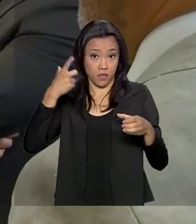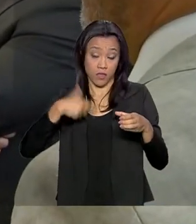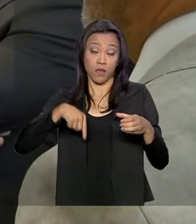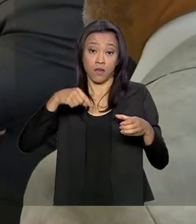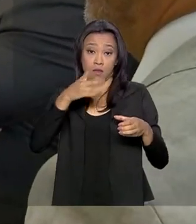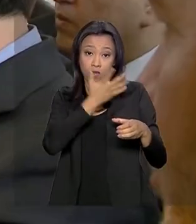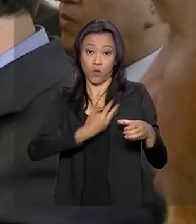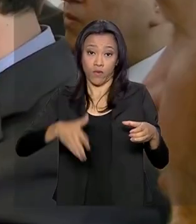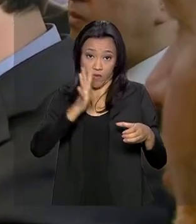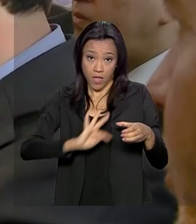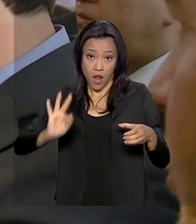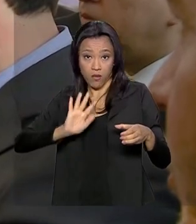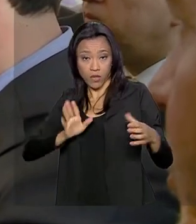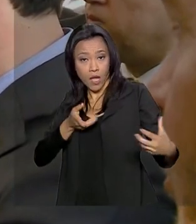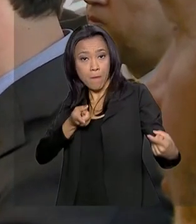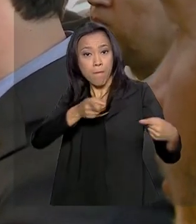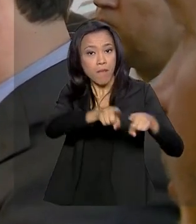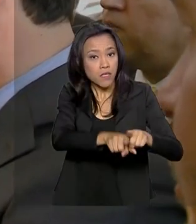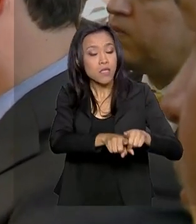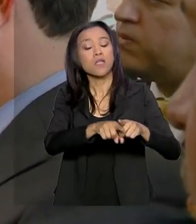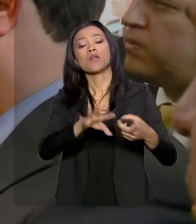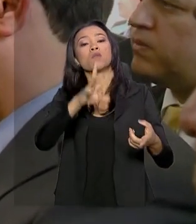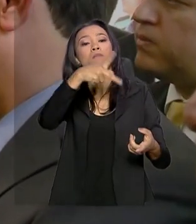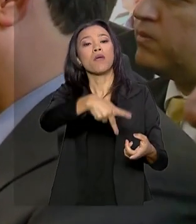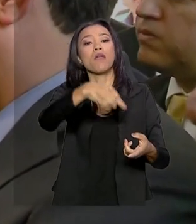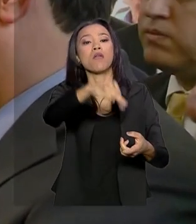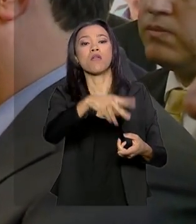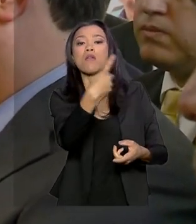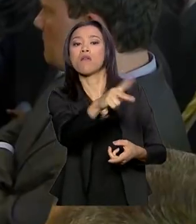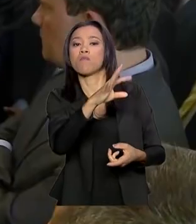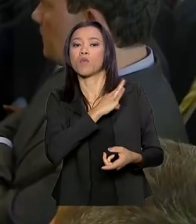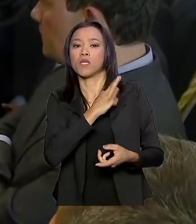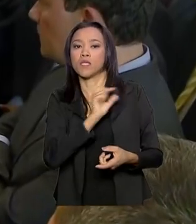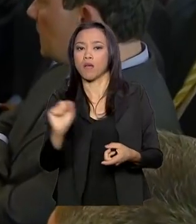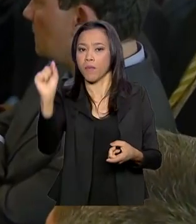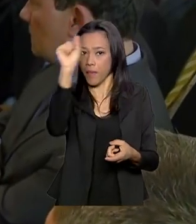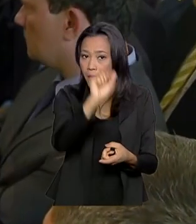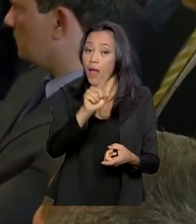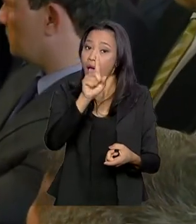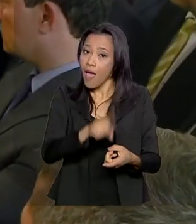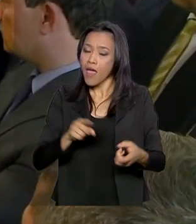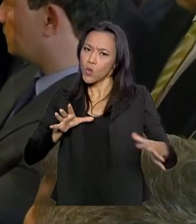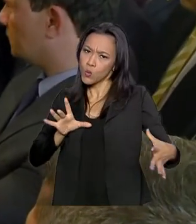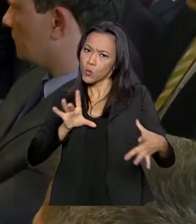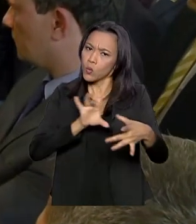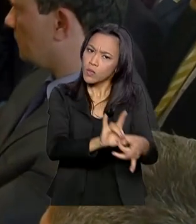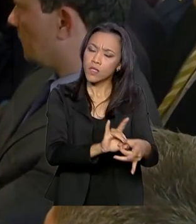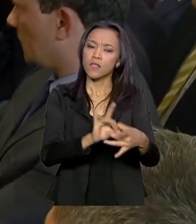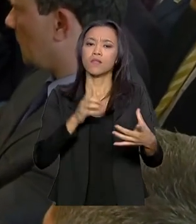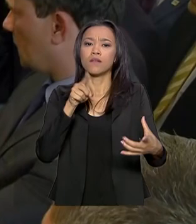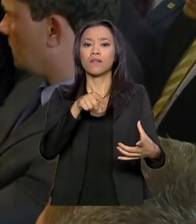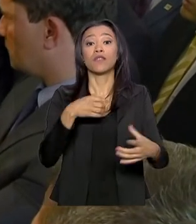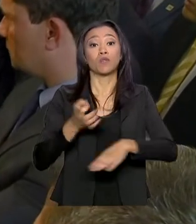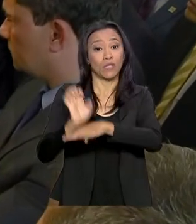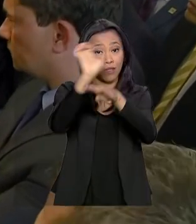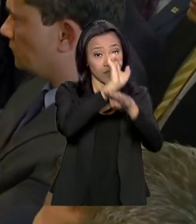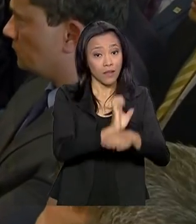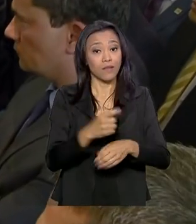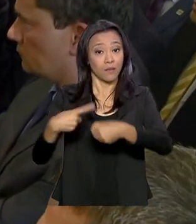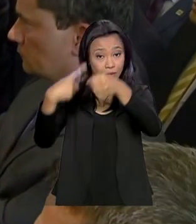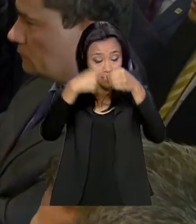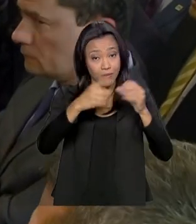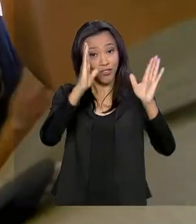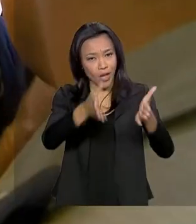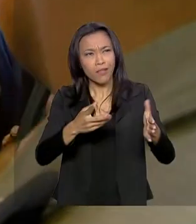polícias locais. A ideia da integração é unir forças e usar o que o governo federal, os estados e municípios